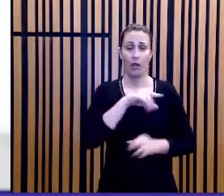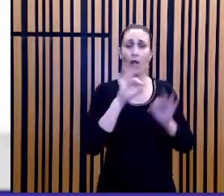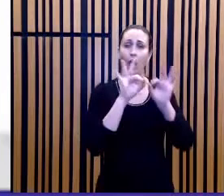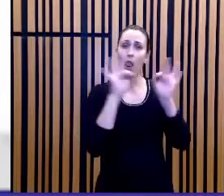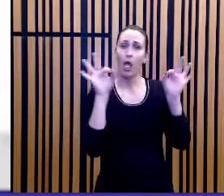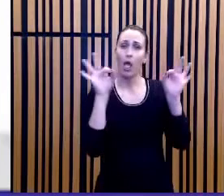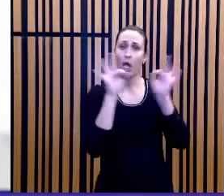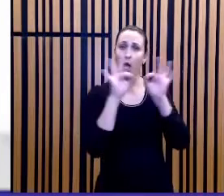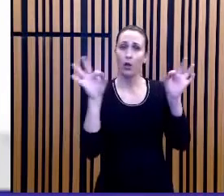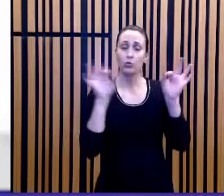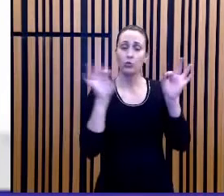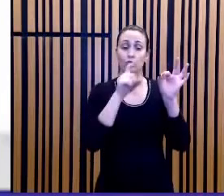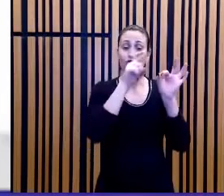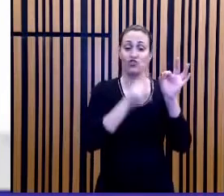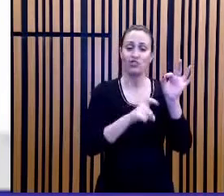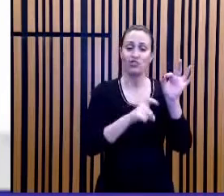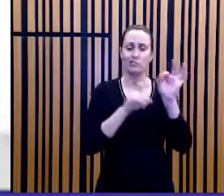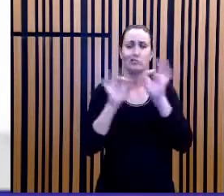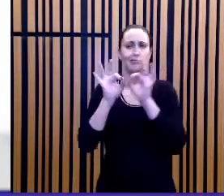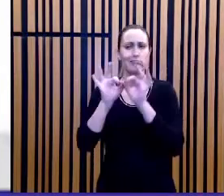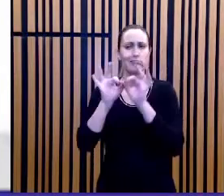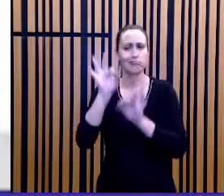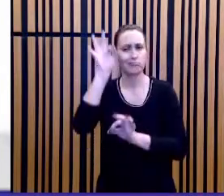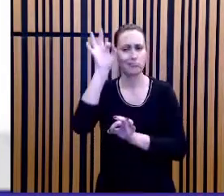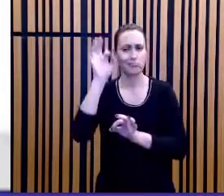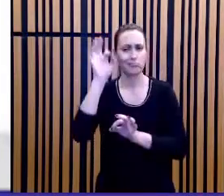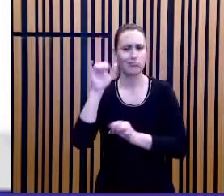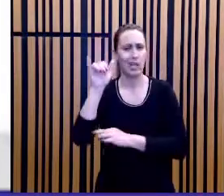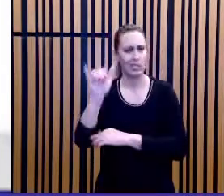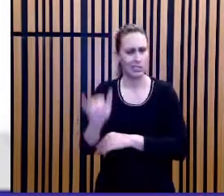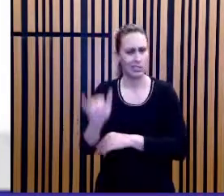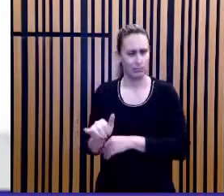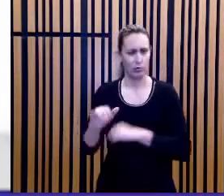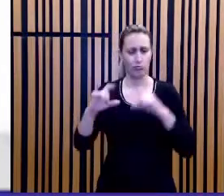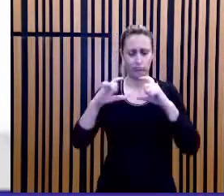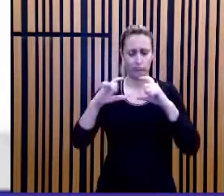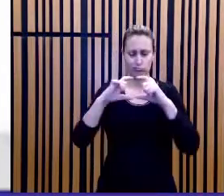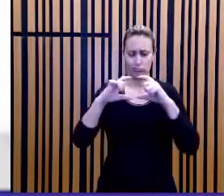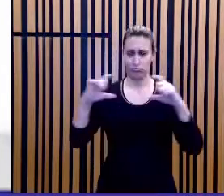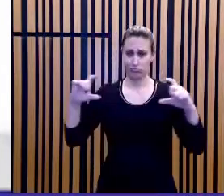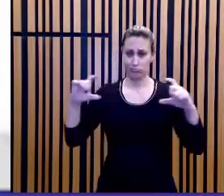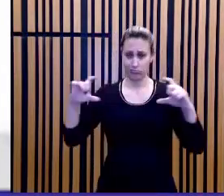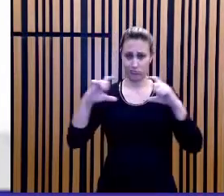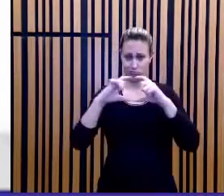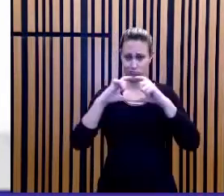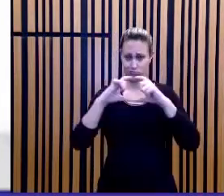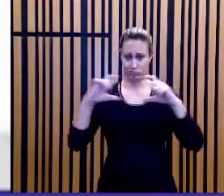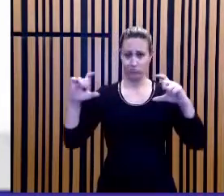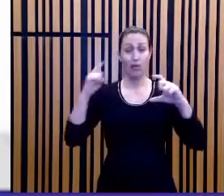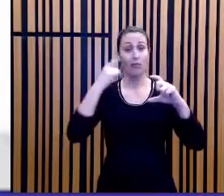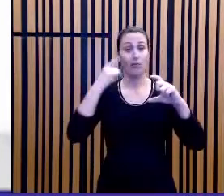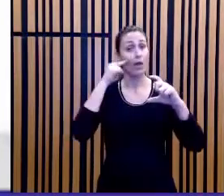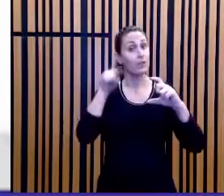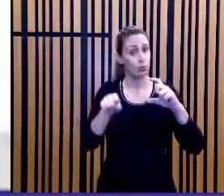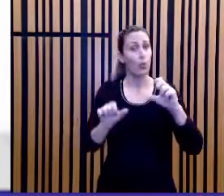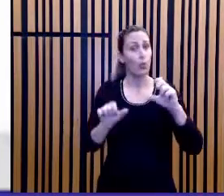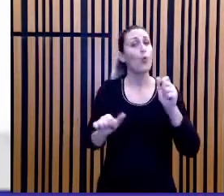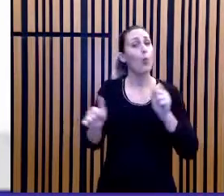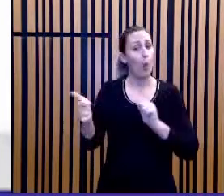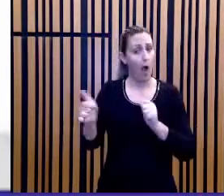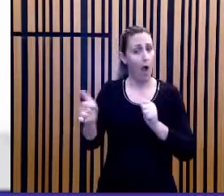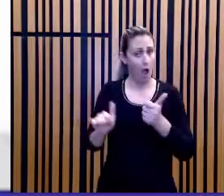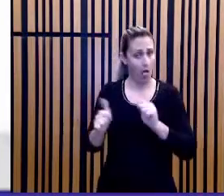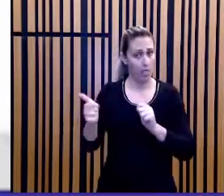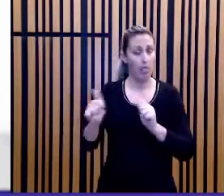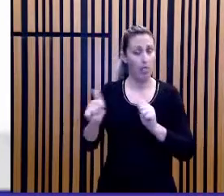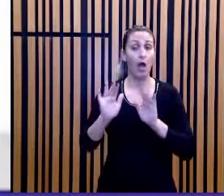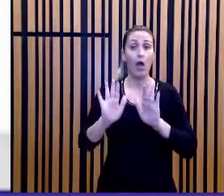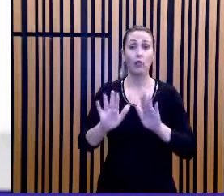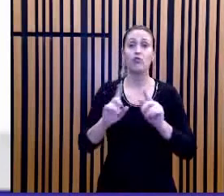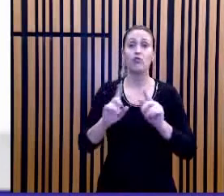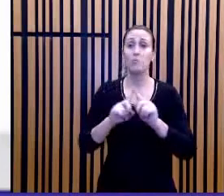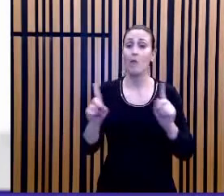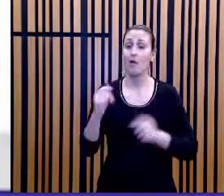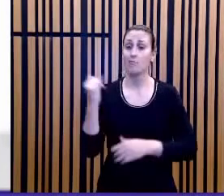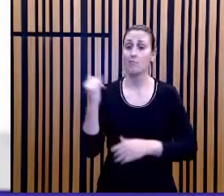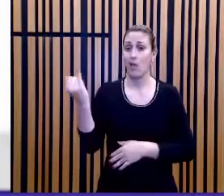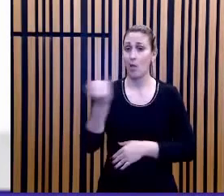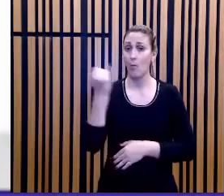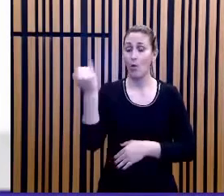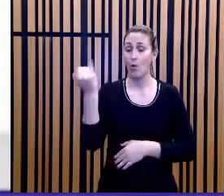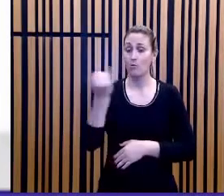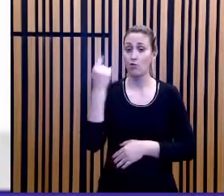são X e Y. Terreno é retangular, isso é uma qualidade do terreno, mas é importante eu saber que se trata de um retângulo.